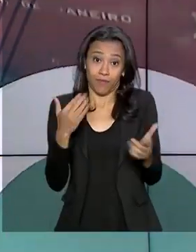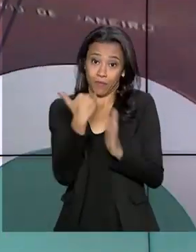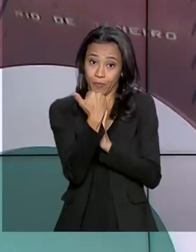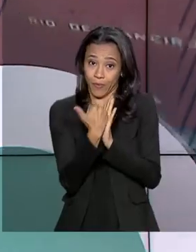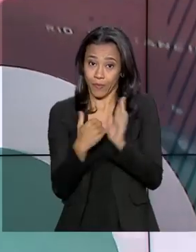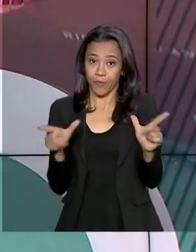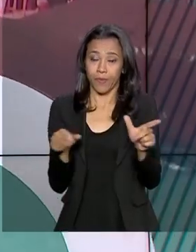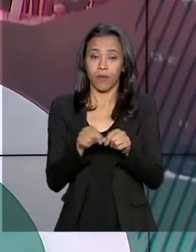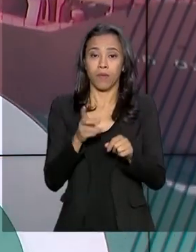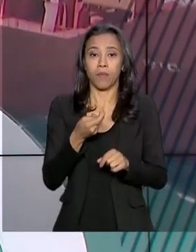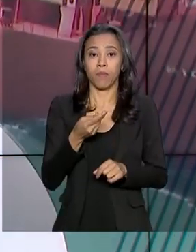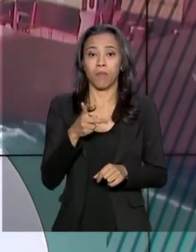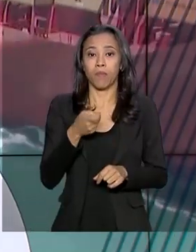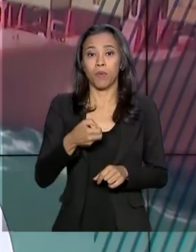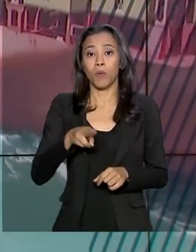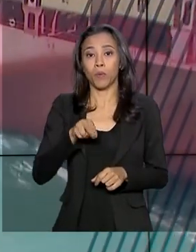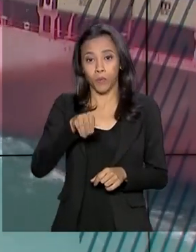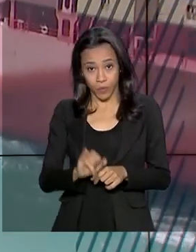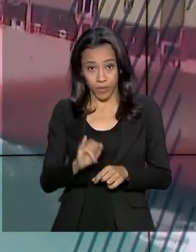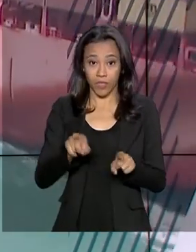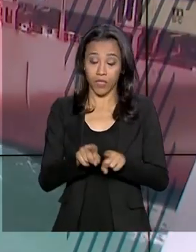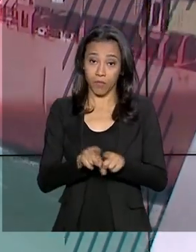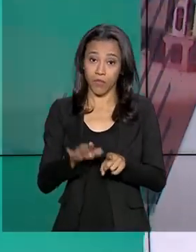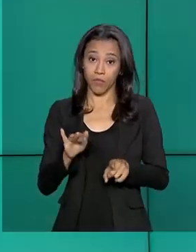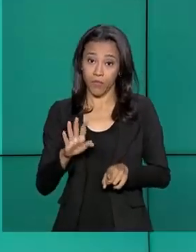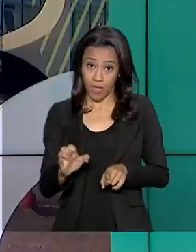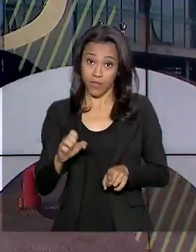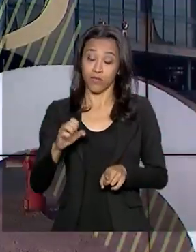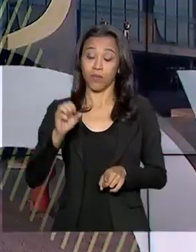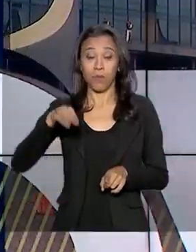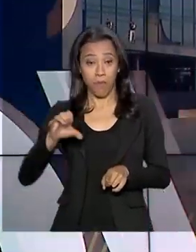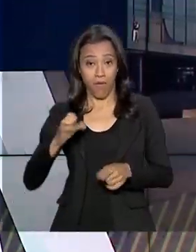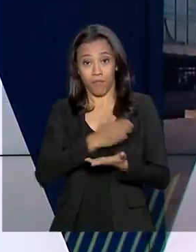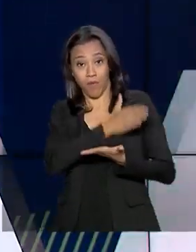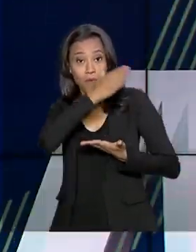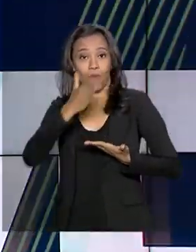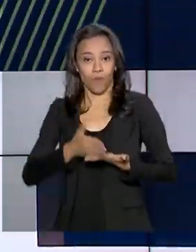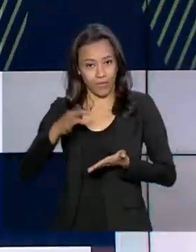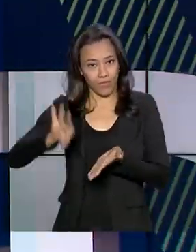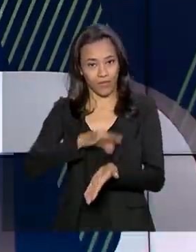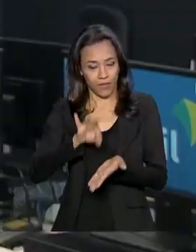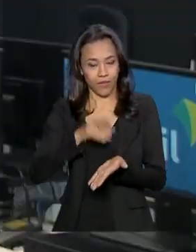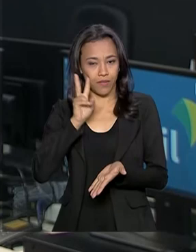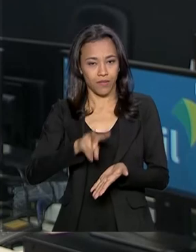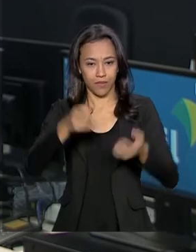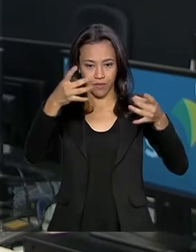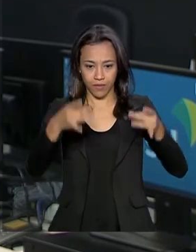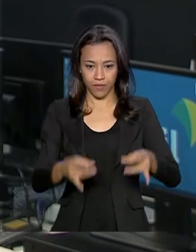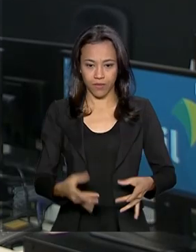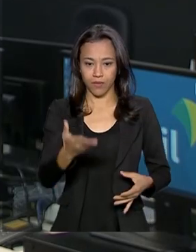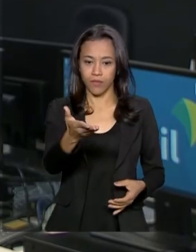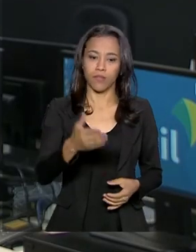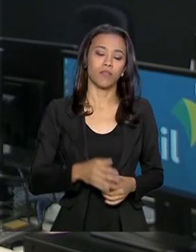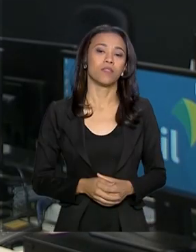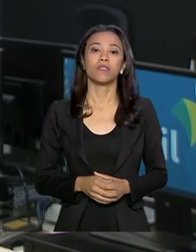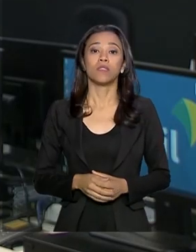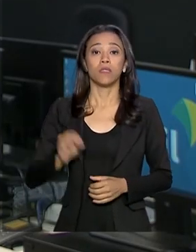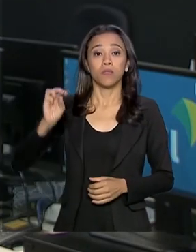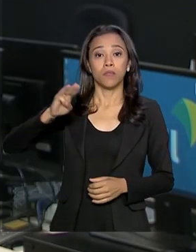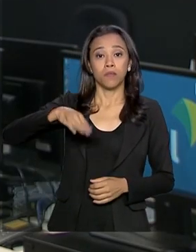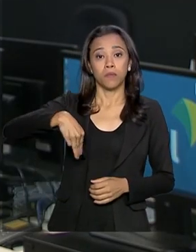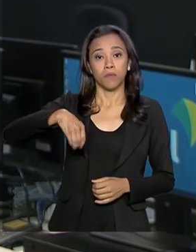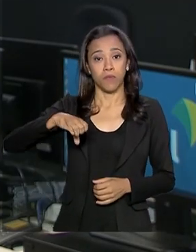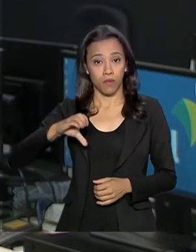É que o MEC prorrogou as inscrições. Ricardo Ferraz tem os detalhes para a gente. O Ministério da